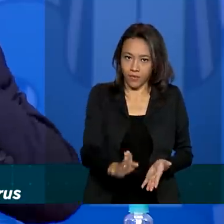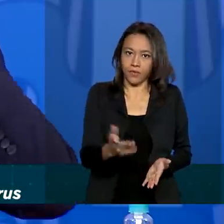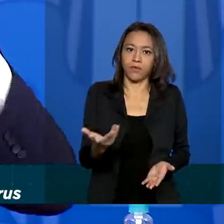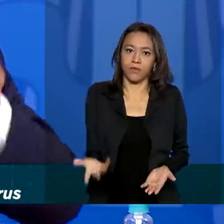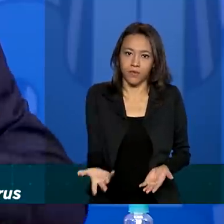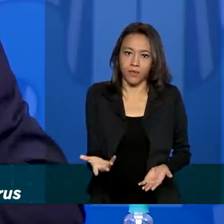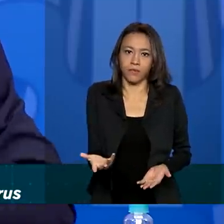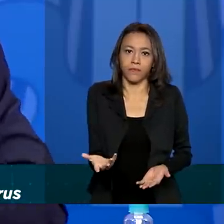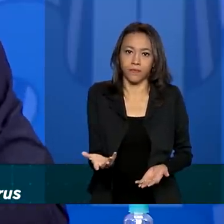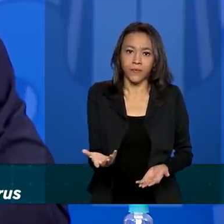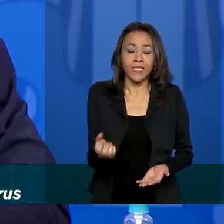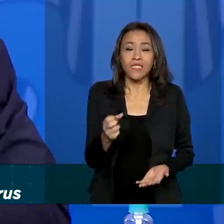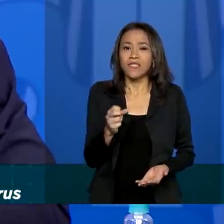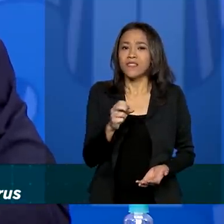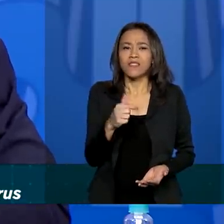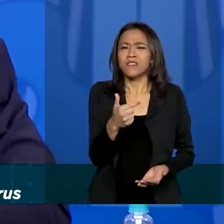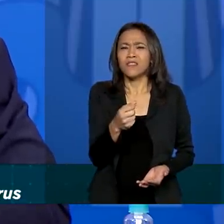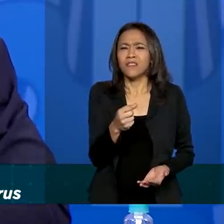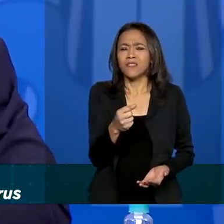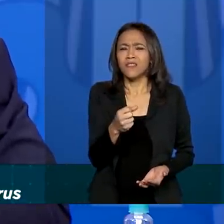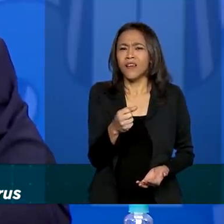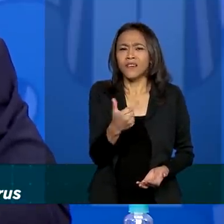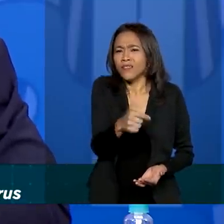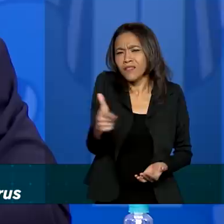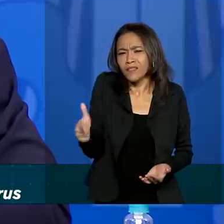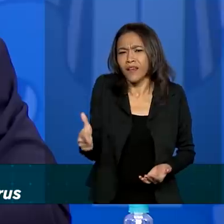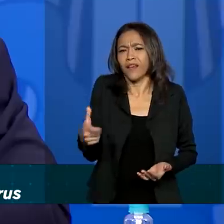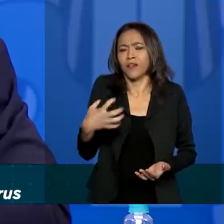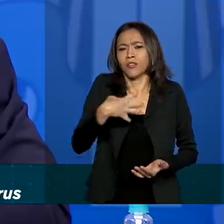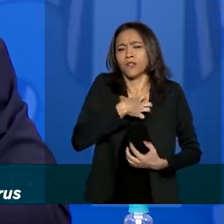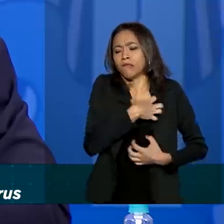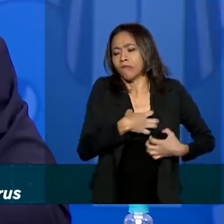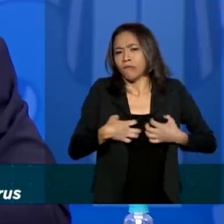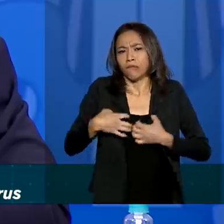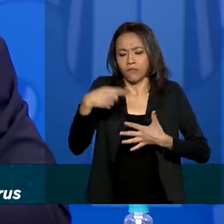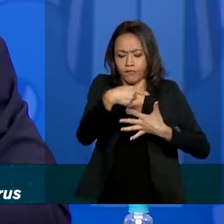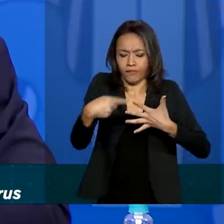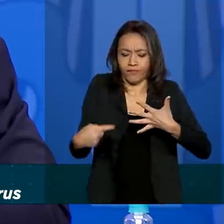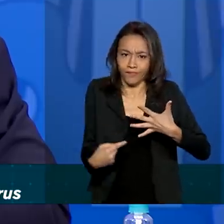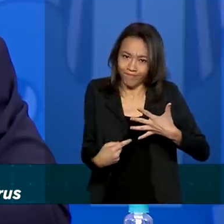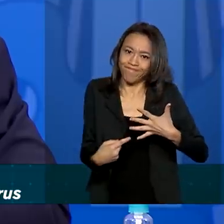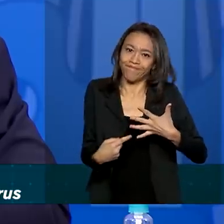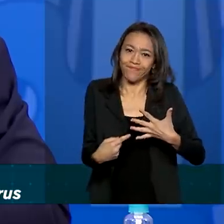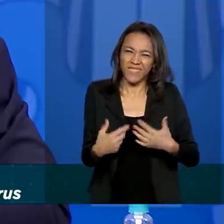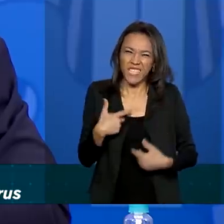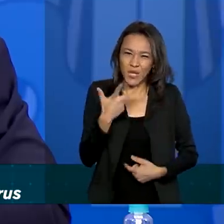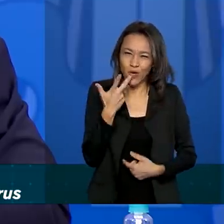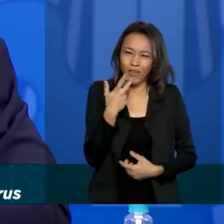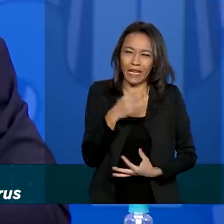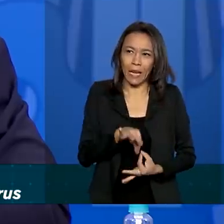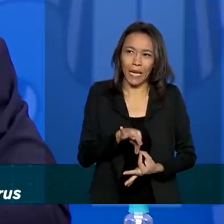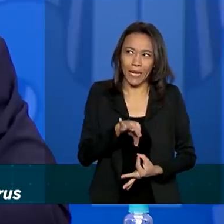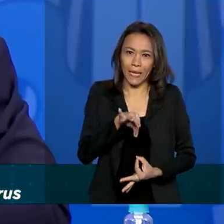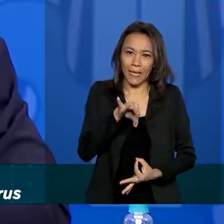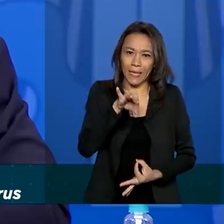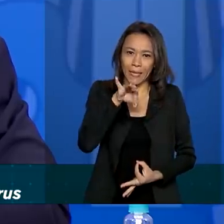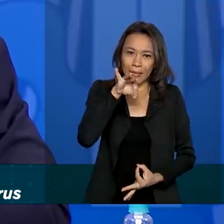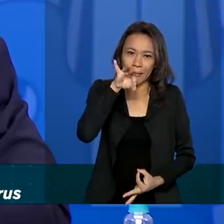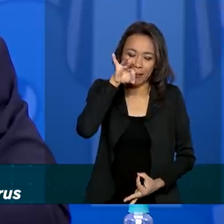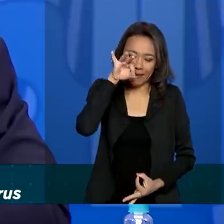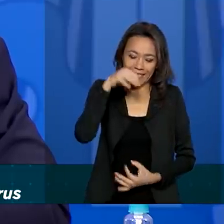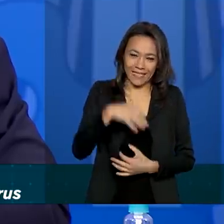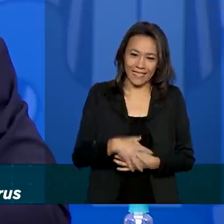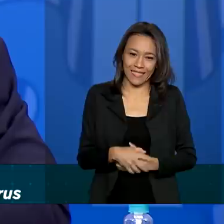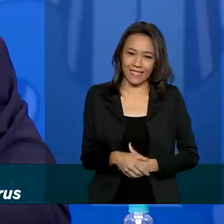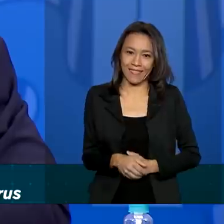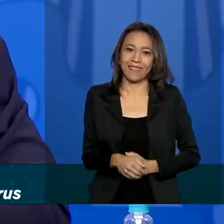sem grandes efeitos colaterais também e com a grande efetividade. Sei que eu falei bastante, o pessoal fala que eu não falo